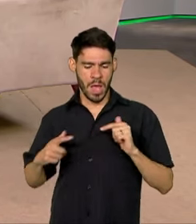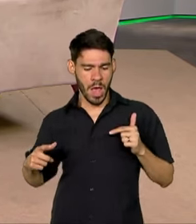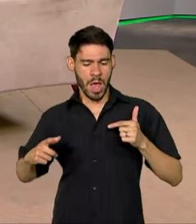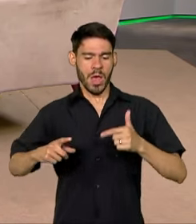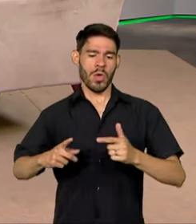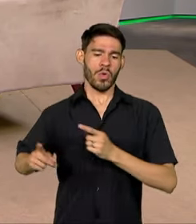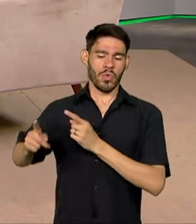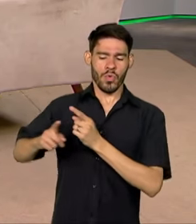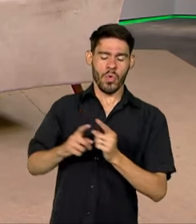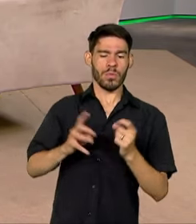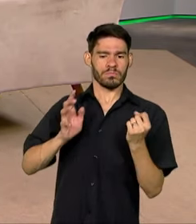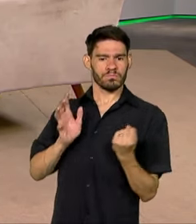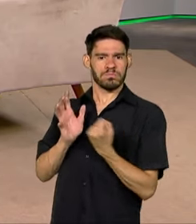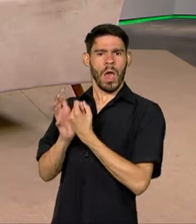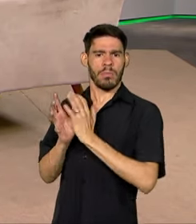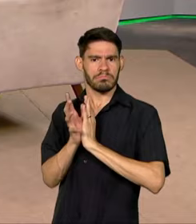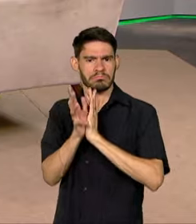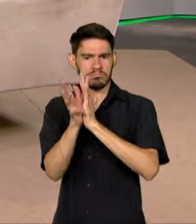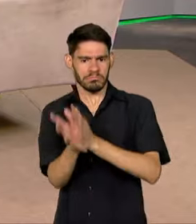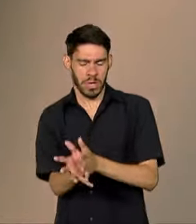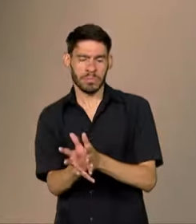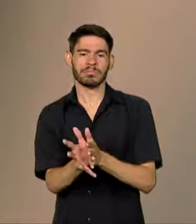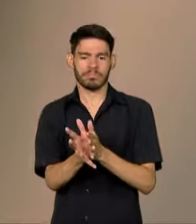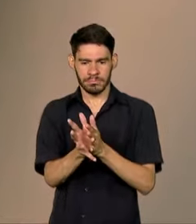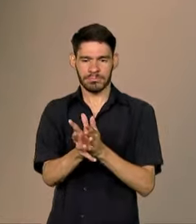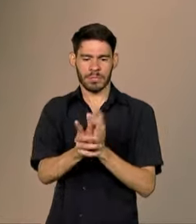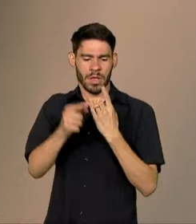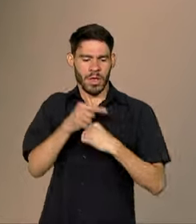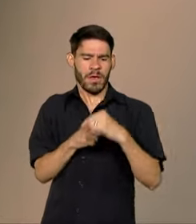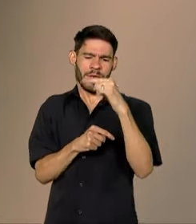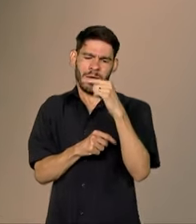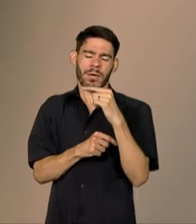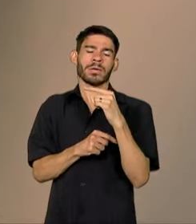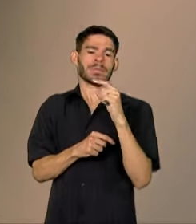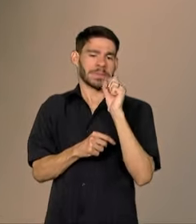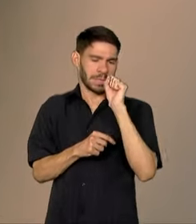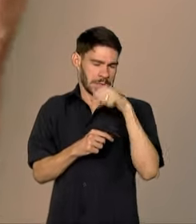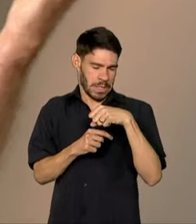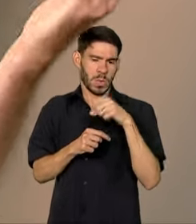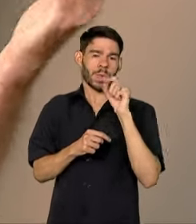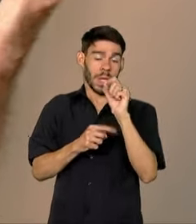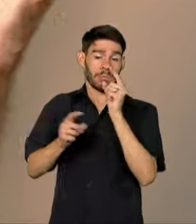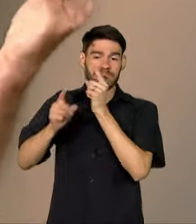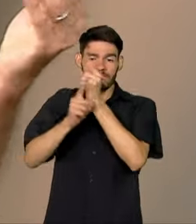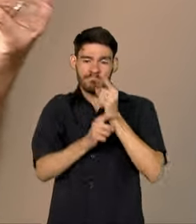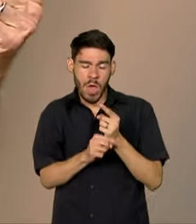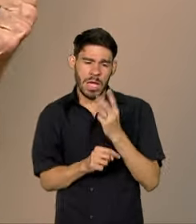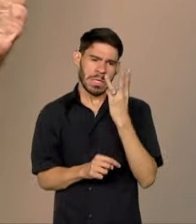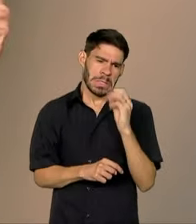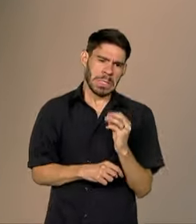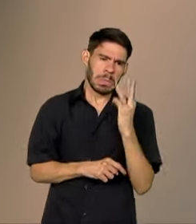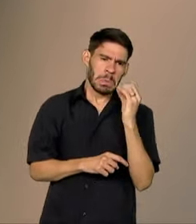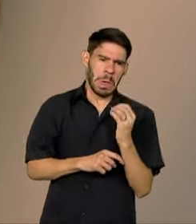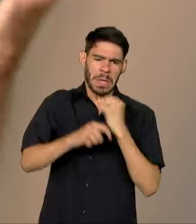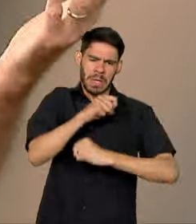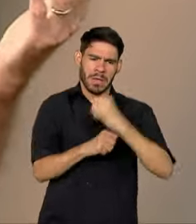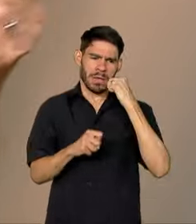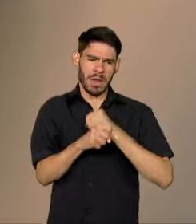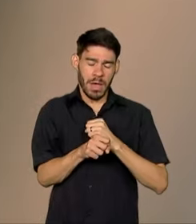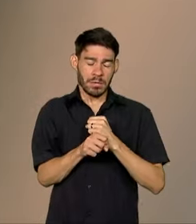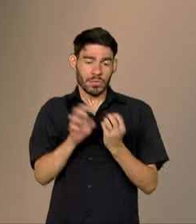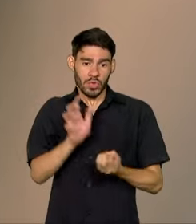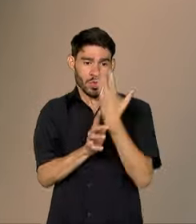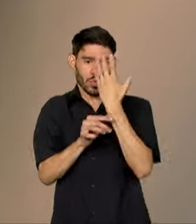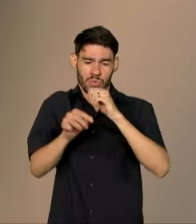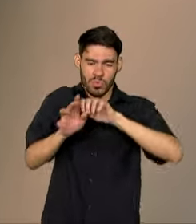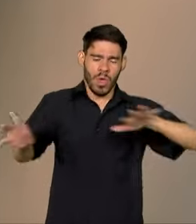contra o estigma e a discriminação. Nós avançamos muito no diagnóstico. O diagnóstico de 30, 40 anos atrás, quando surgiu